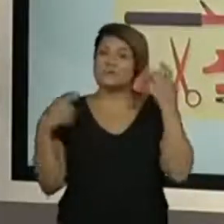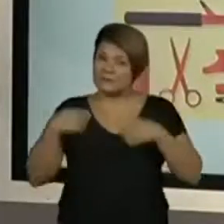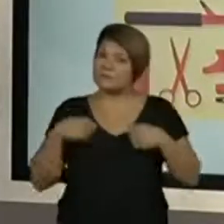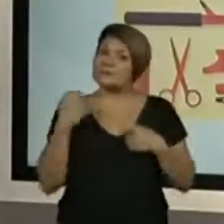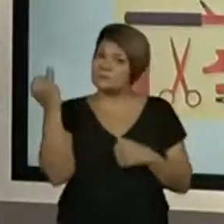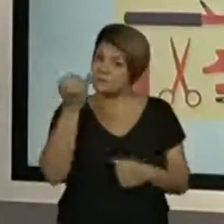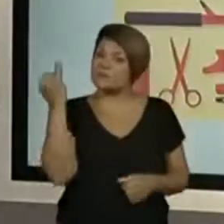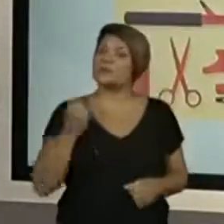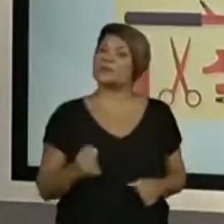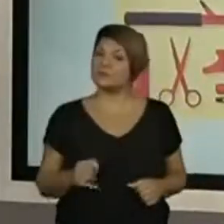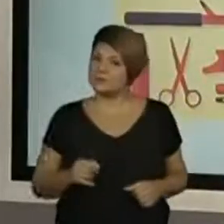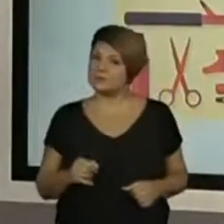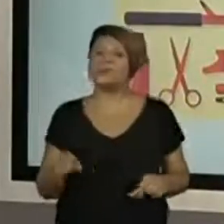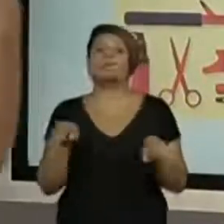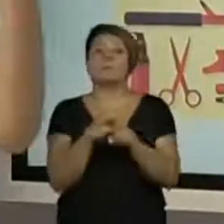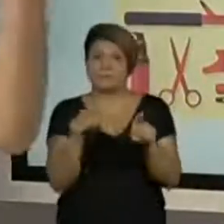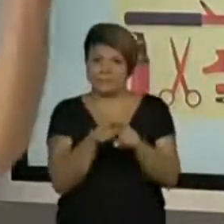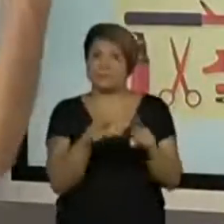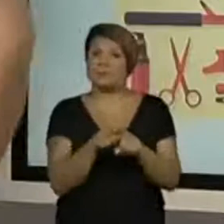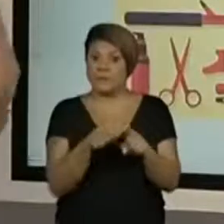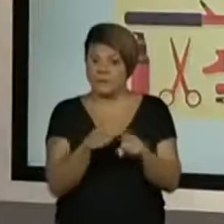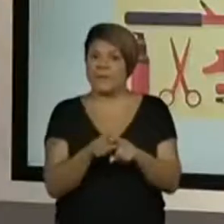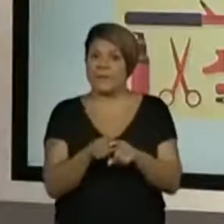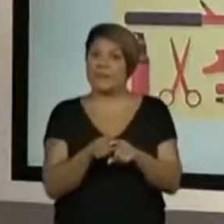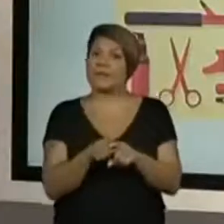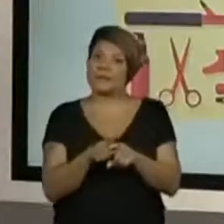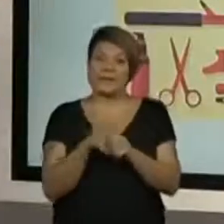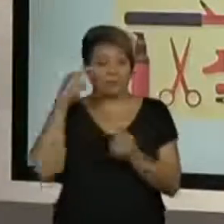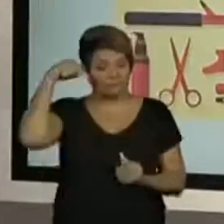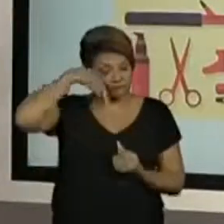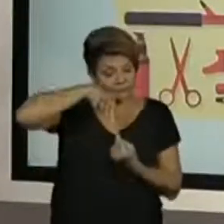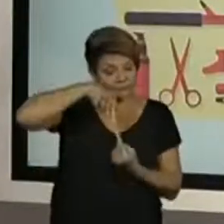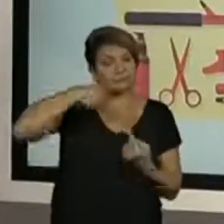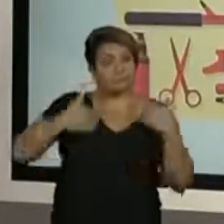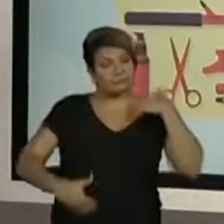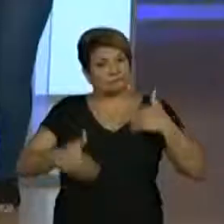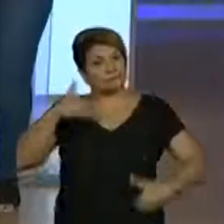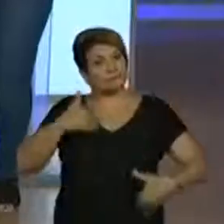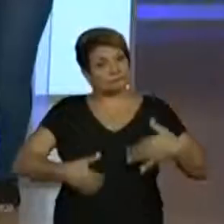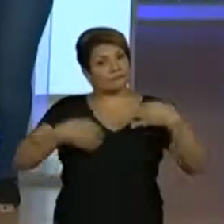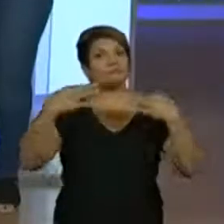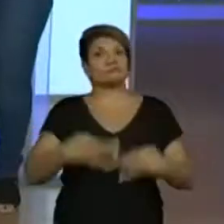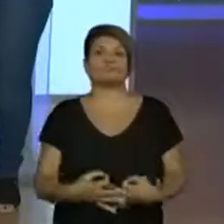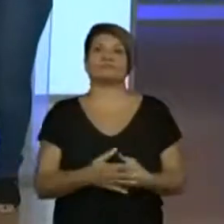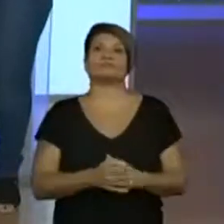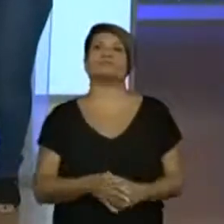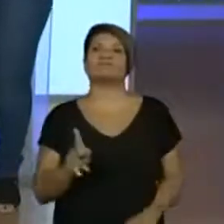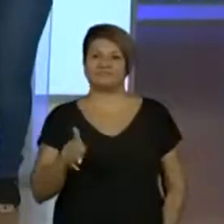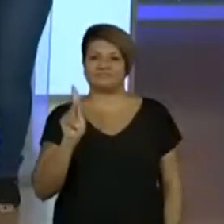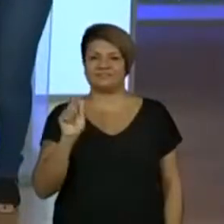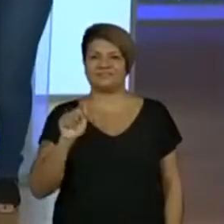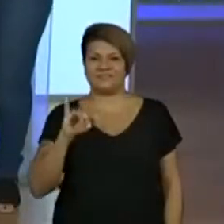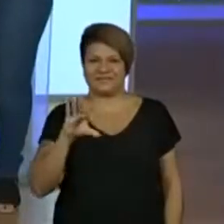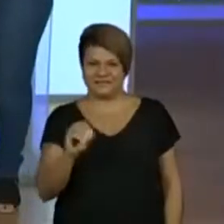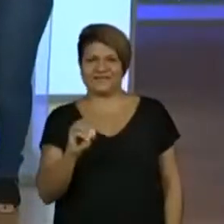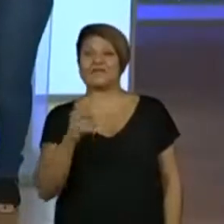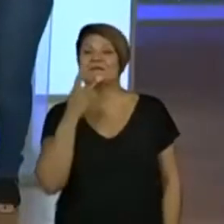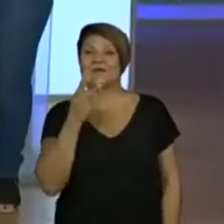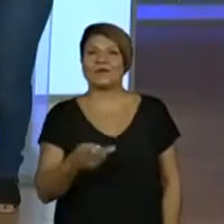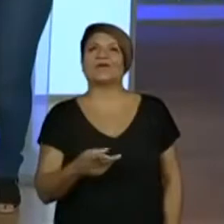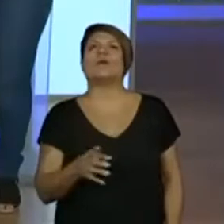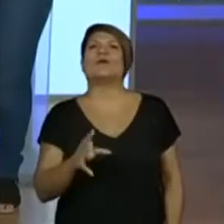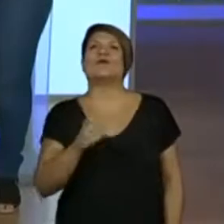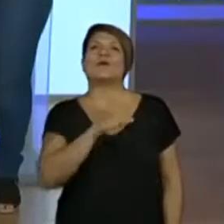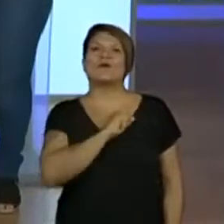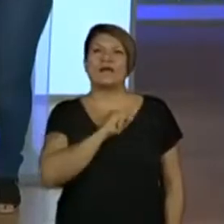importante. E ele também faz parte dessa máquina perfeita que somos nós. O nosso aluno Caio, que está participando pelo chat, a professora, diz que ele